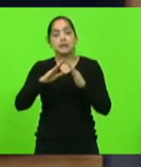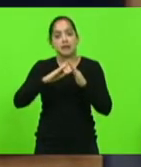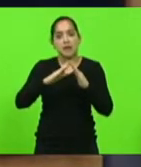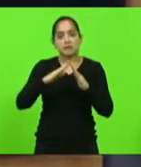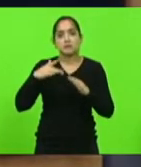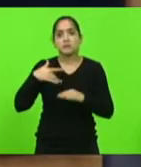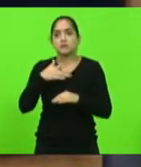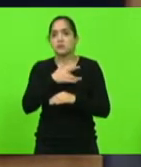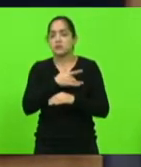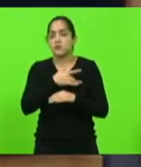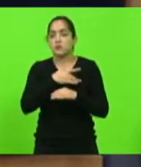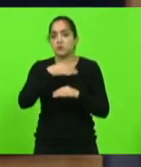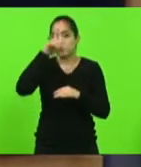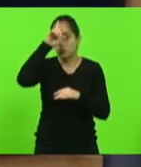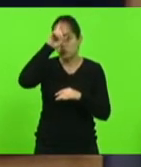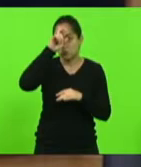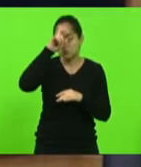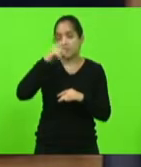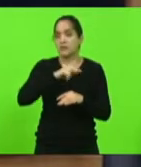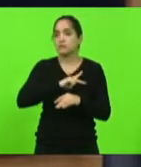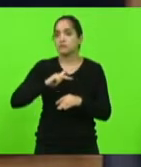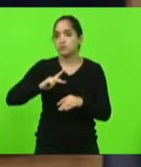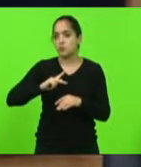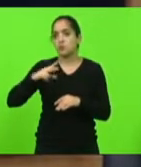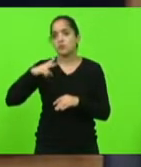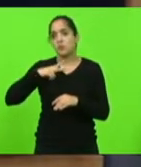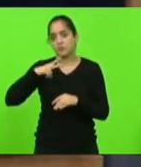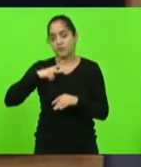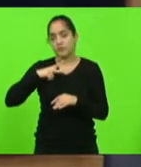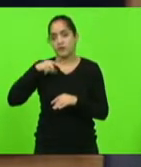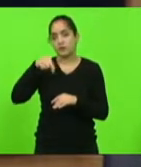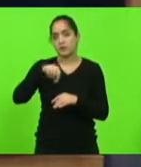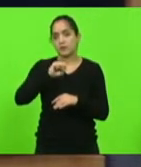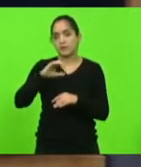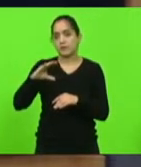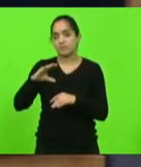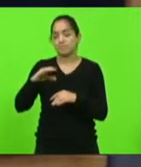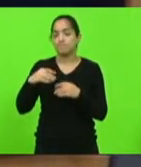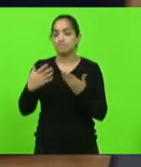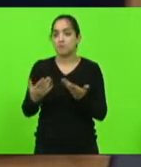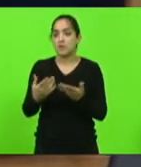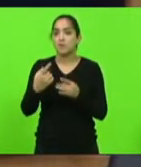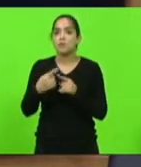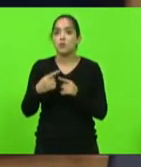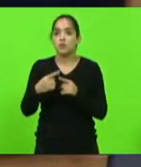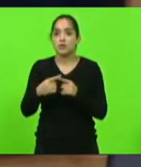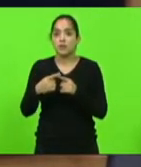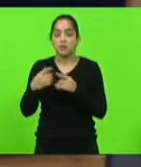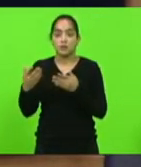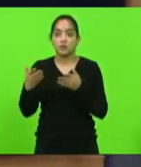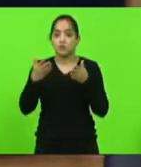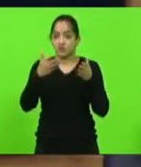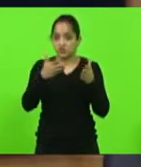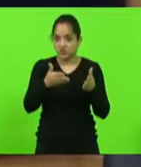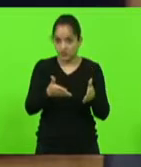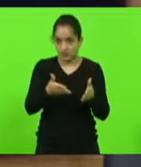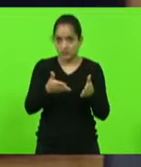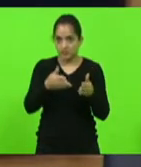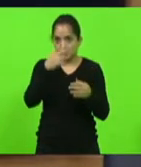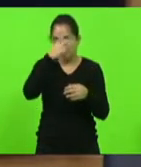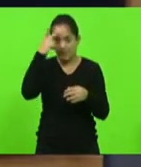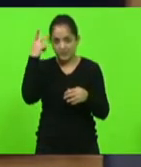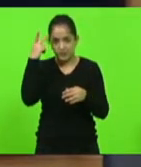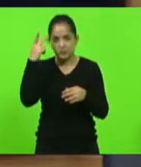hospitais, da rede pública e privada no âmbito do nosso Estado. O que acontece? Quando chega um portador de